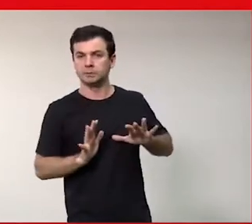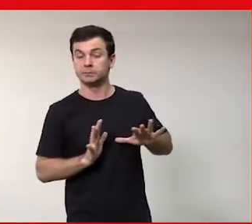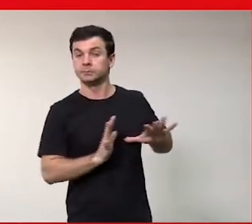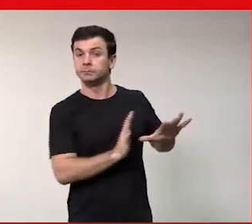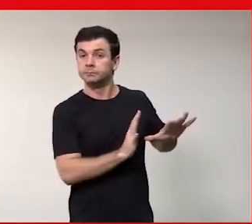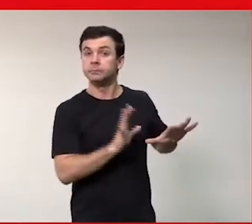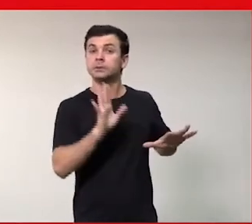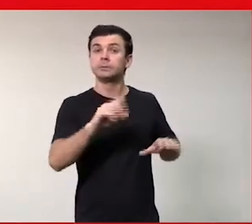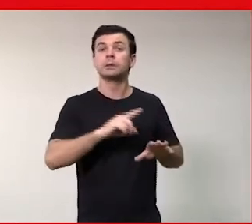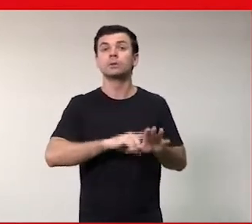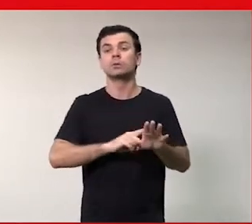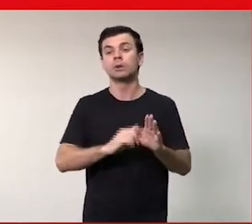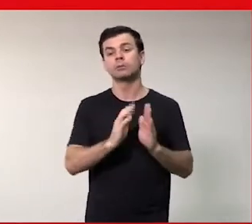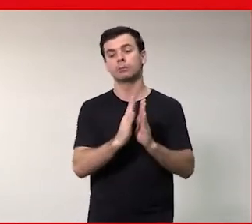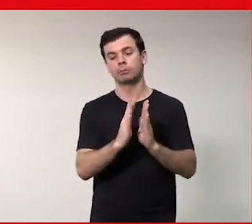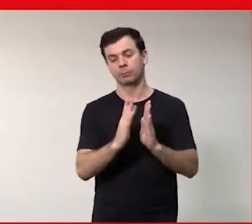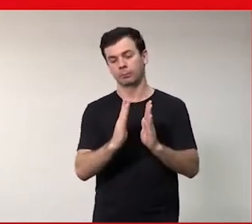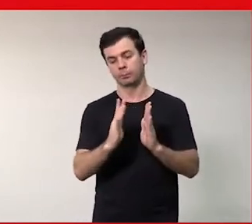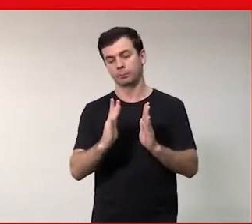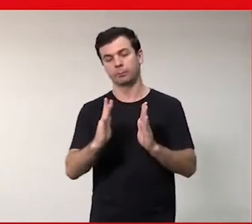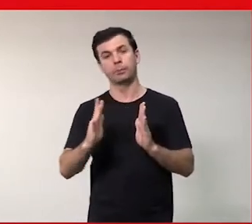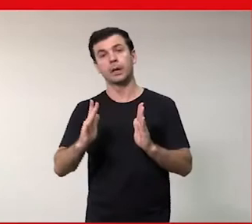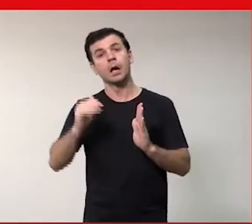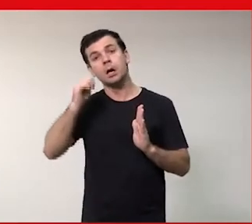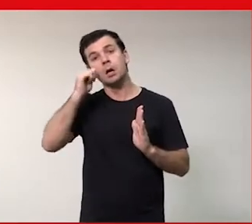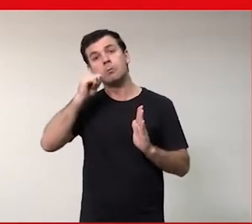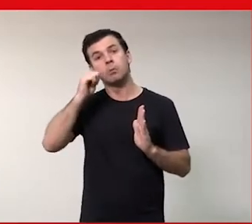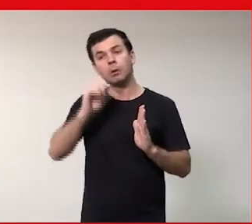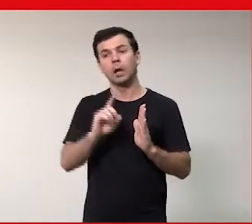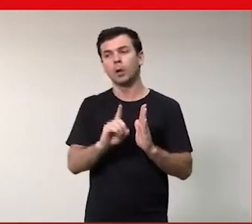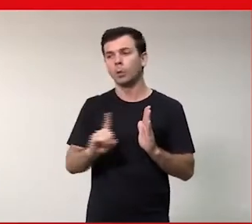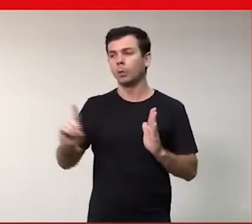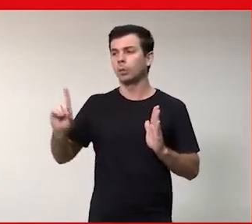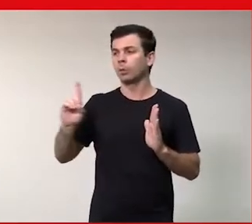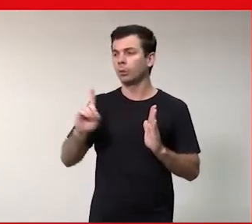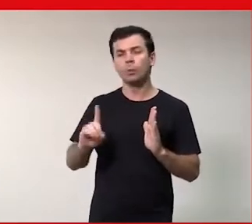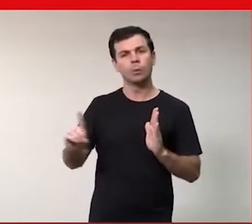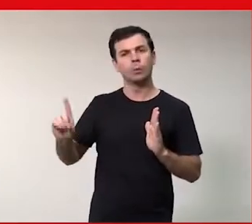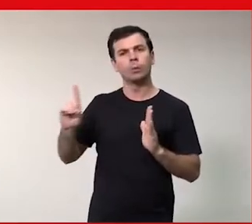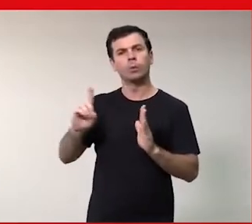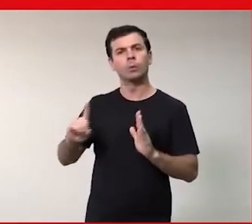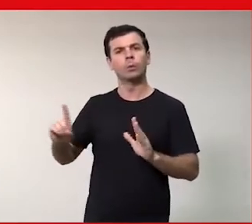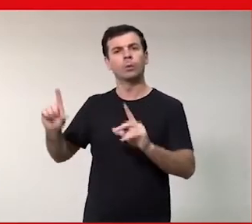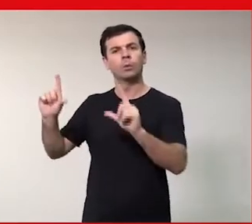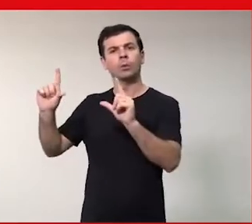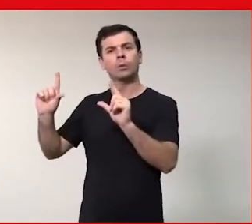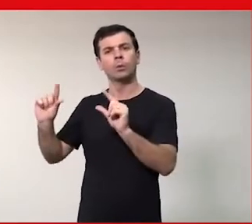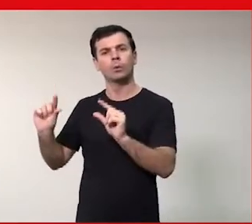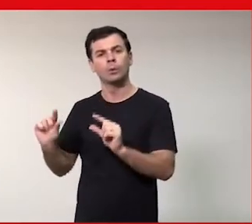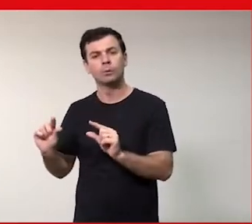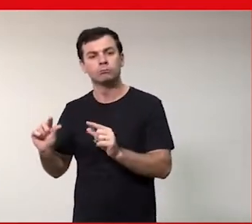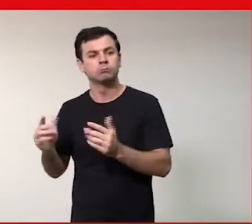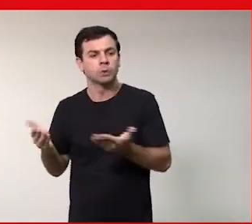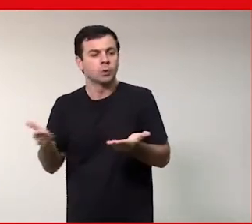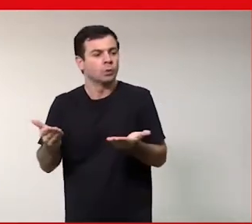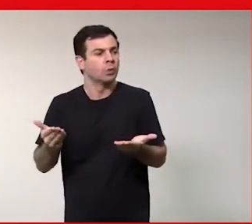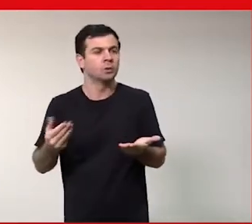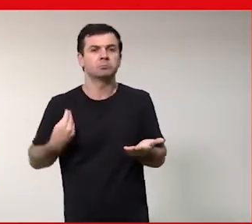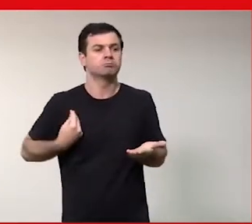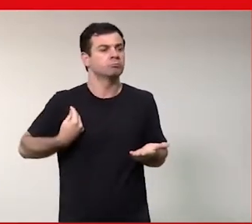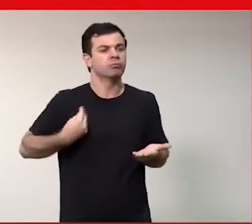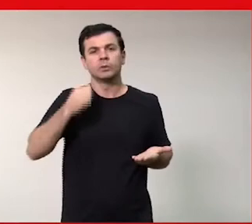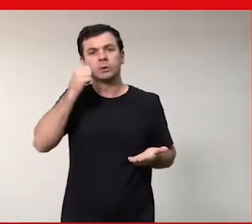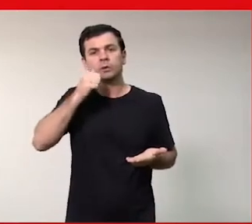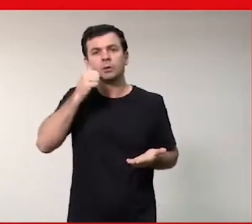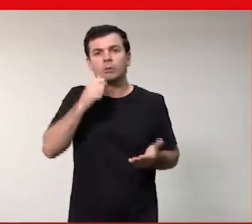longo do tempo elas foram saindo. E o que aconteceu hoje o a gente vê claramente é que sobraram muito poucos e tem uma